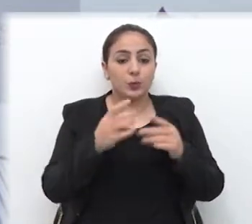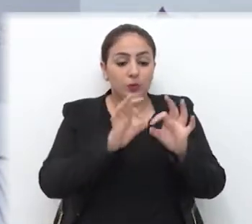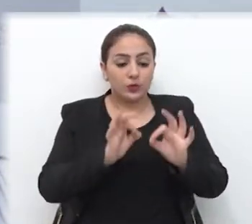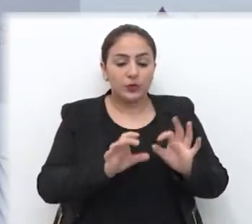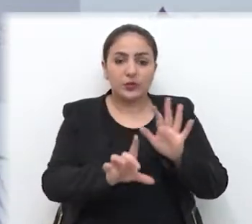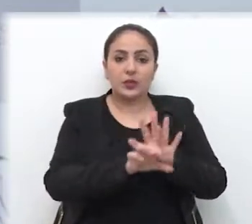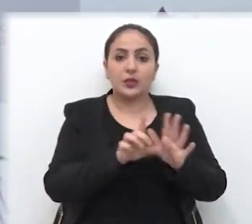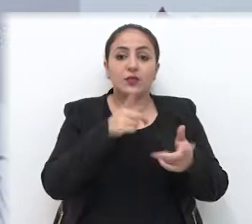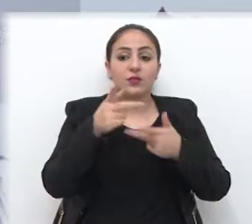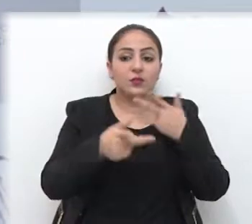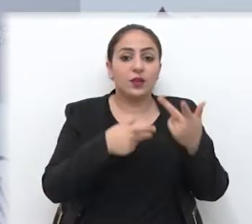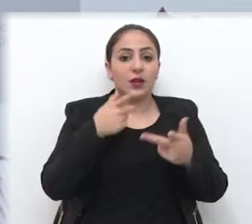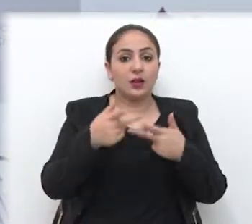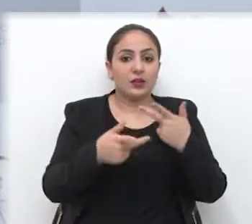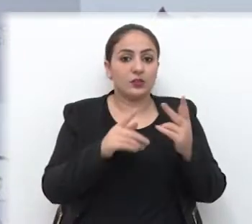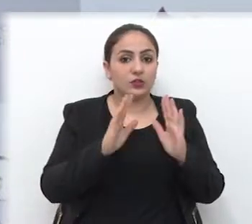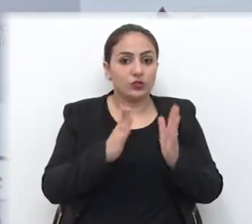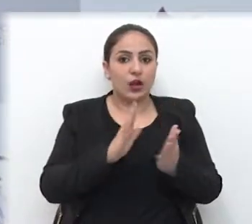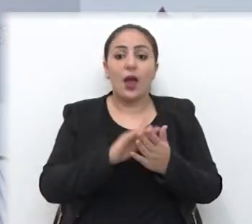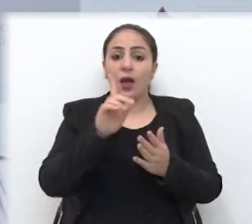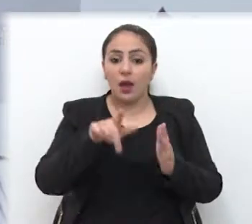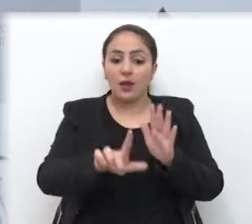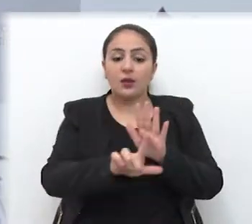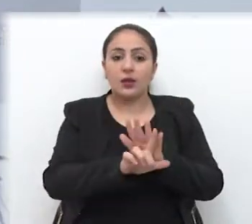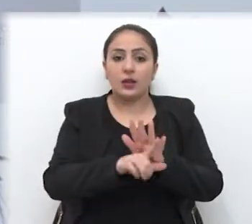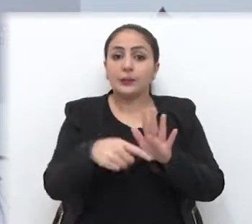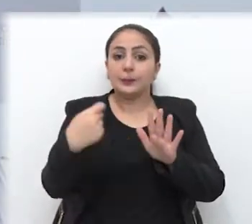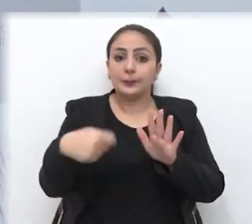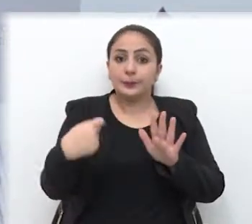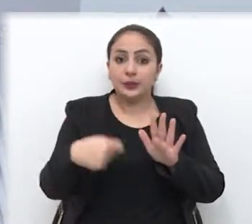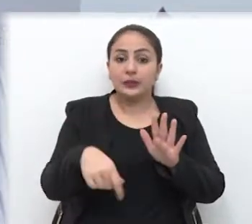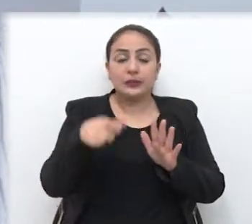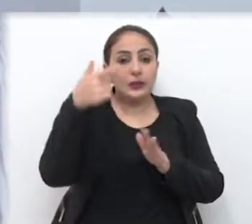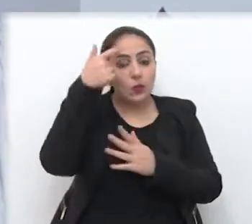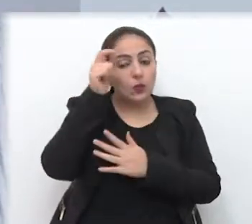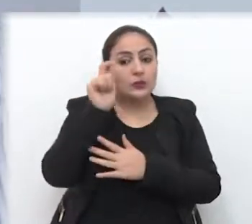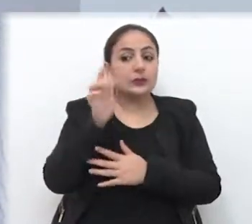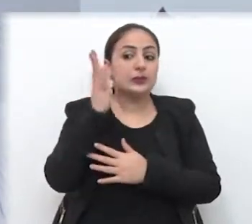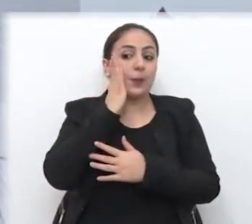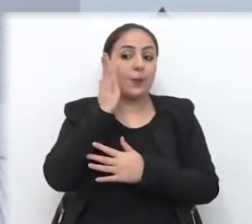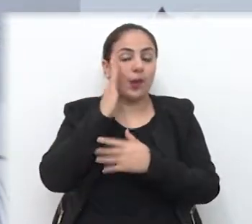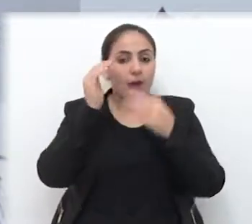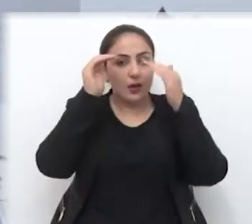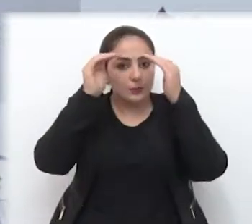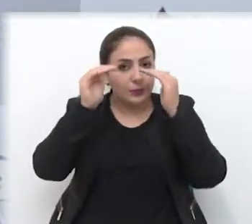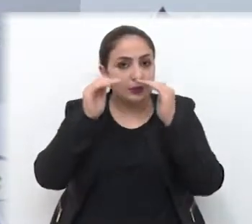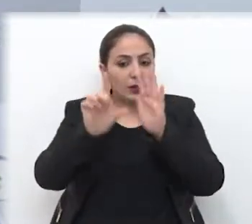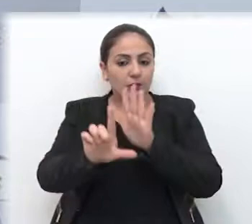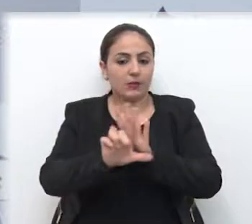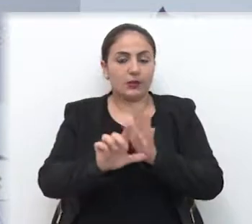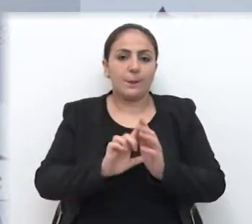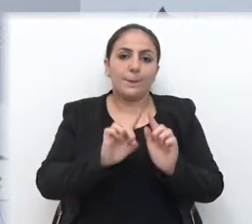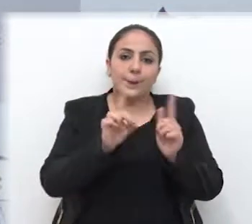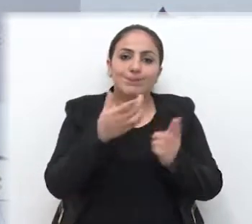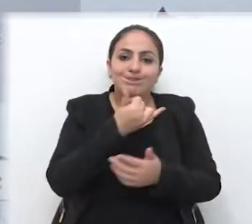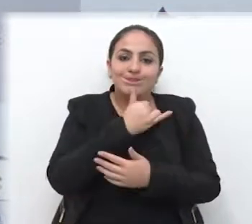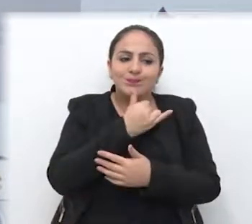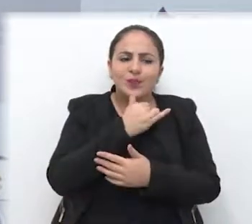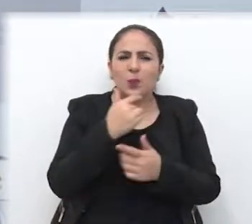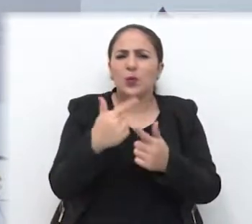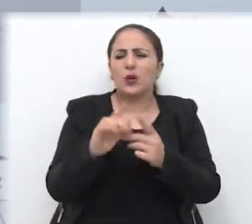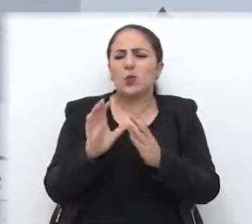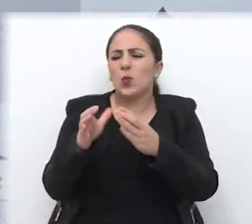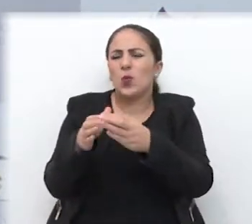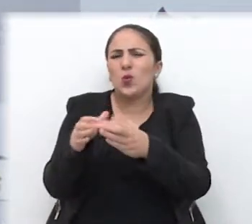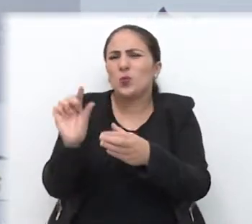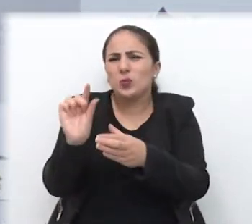que o projeto de lei já fala por si só. É lei. As pessoas têm que ser conscientes de respeitar as leis. Mas, infelizmente,